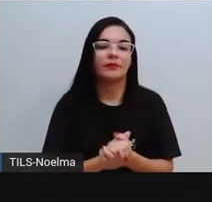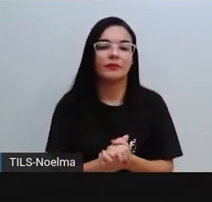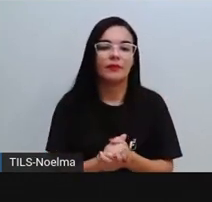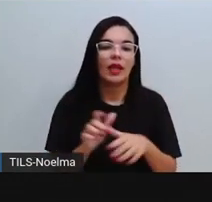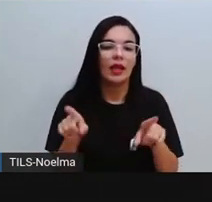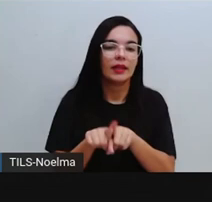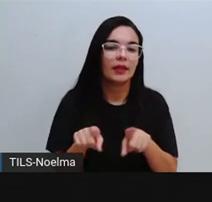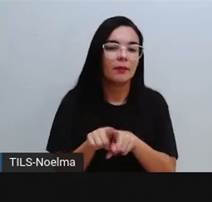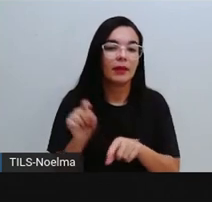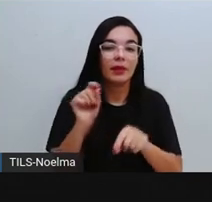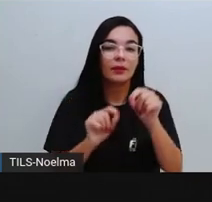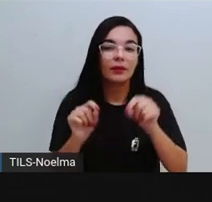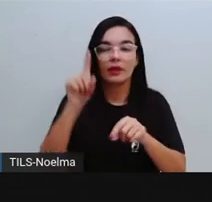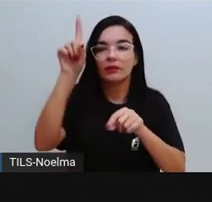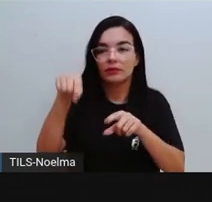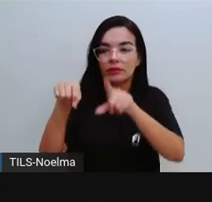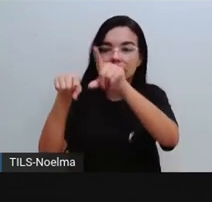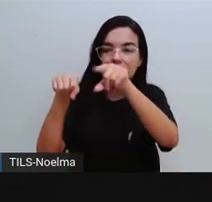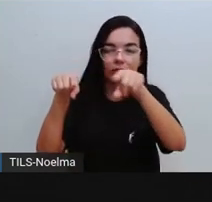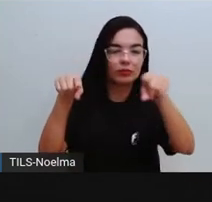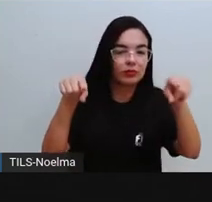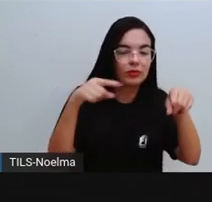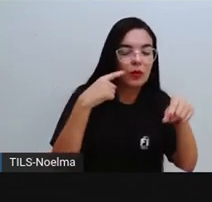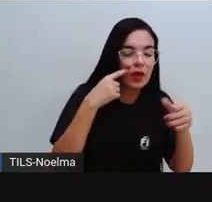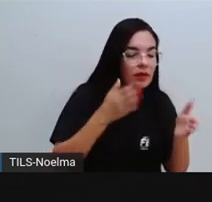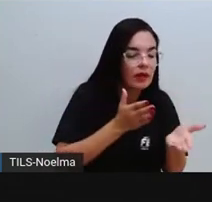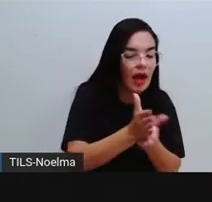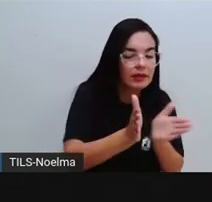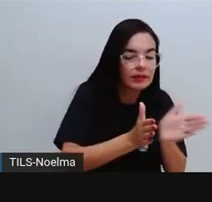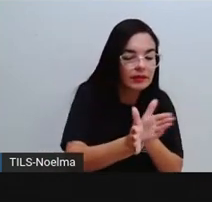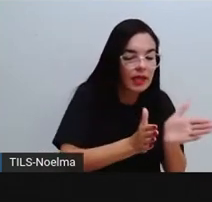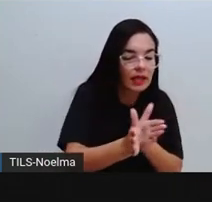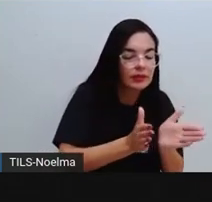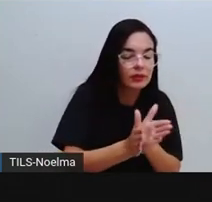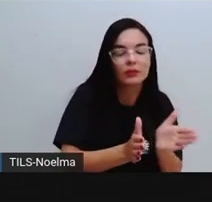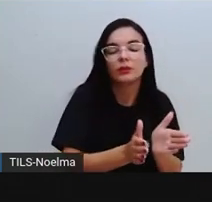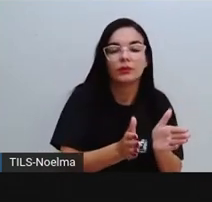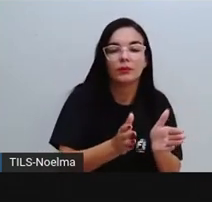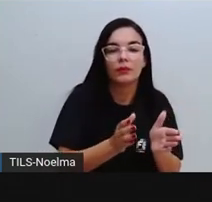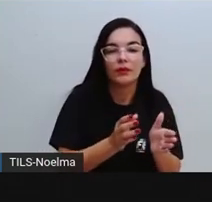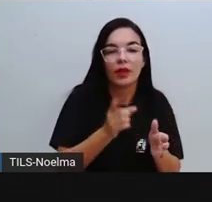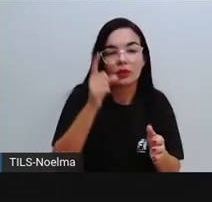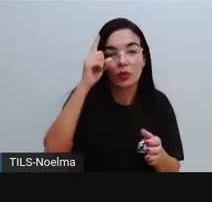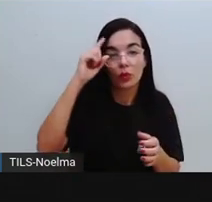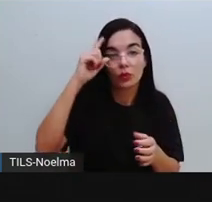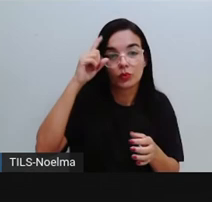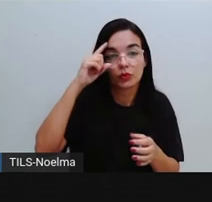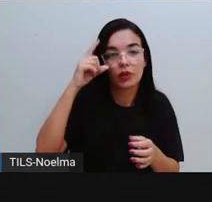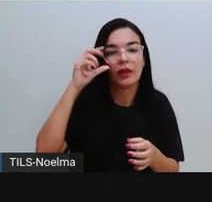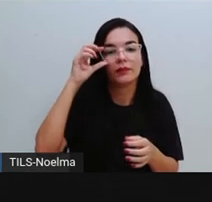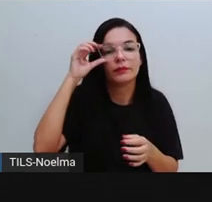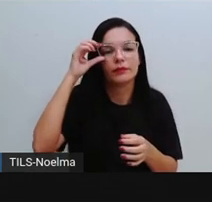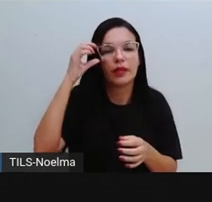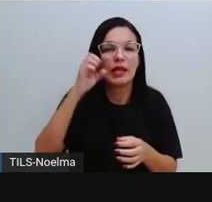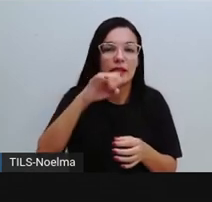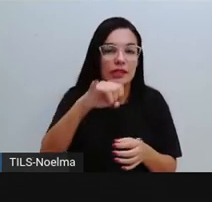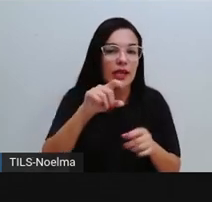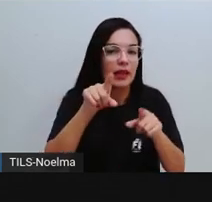quantidade de pessoas que acessam diariamente, a localização dos usuários, caso eles permitam também,